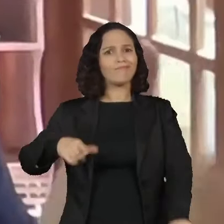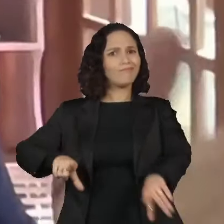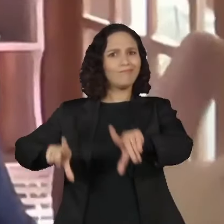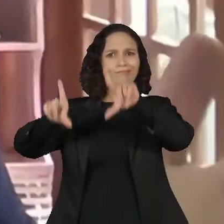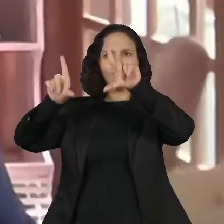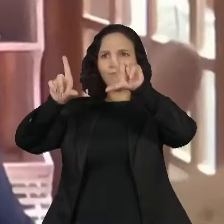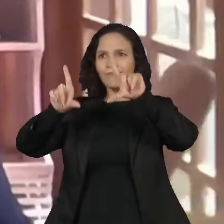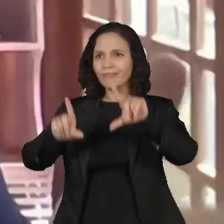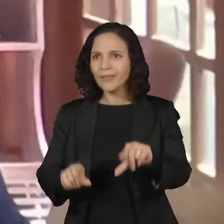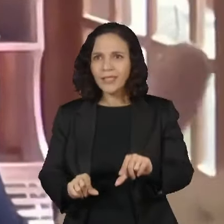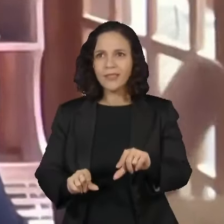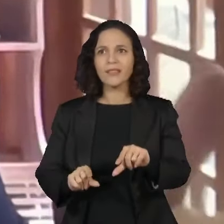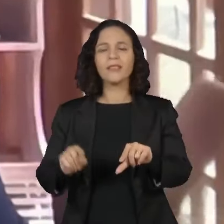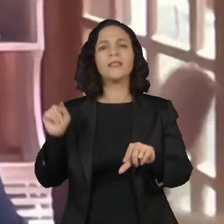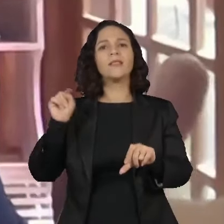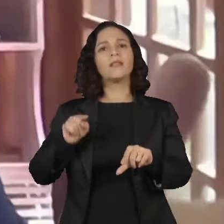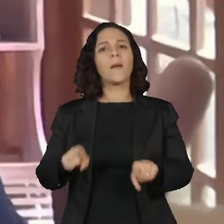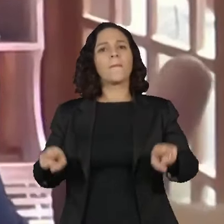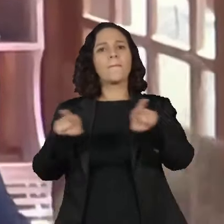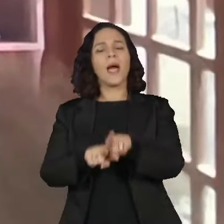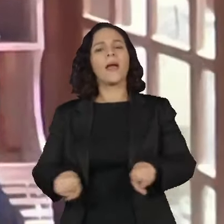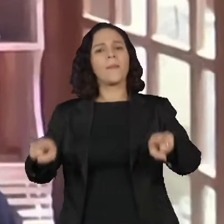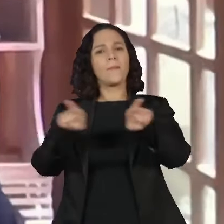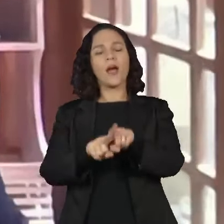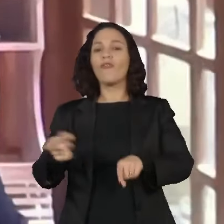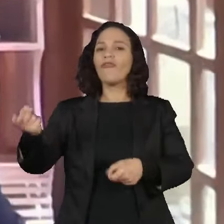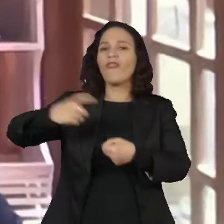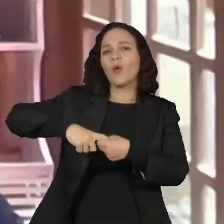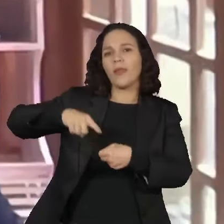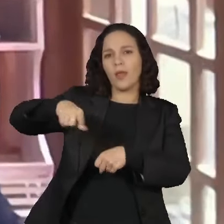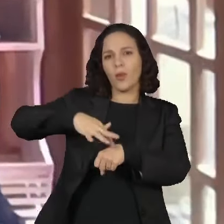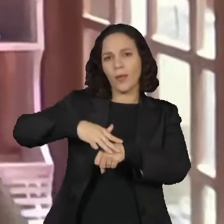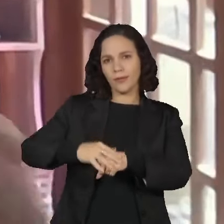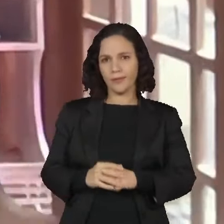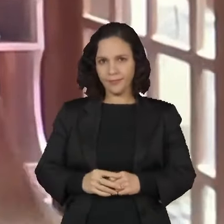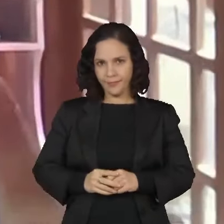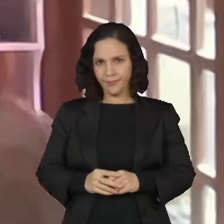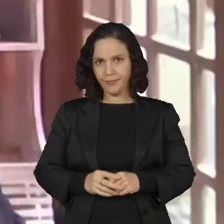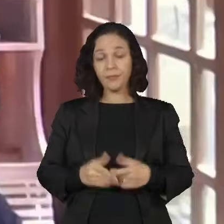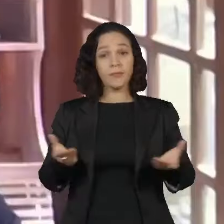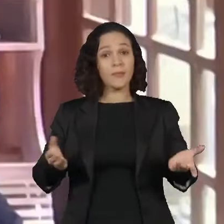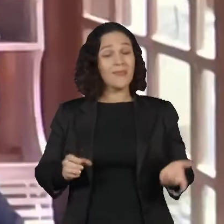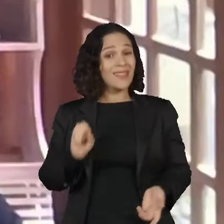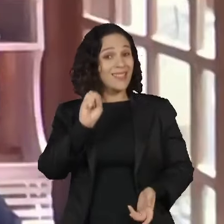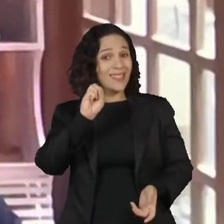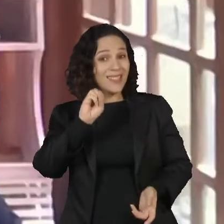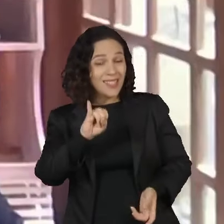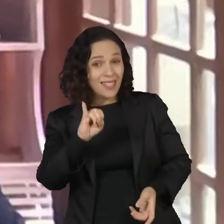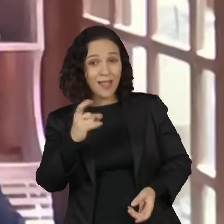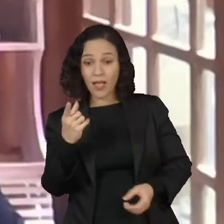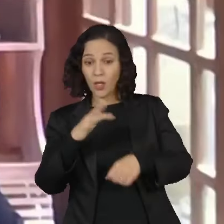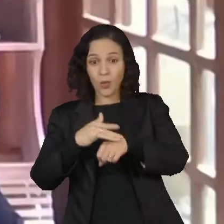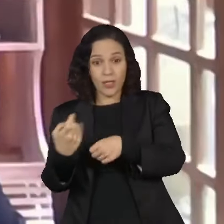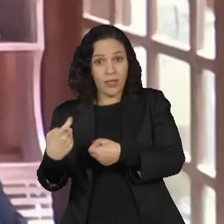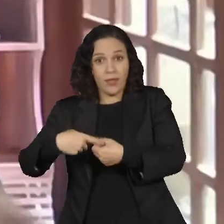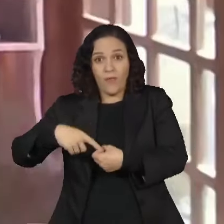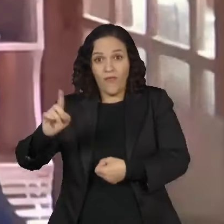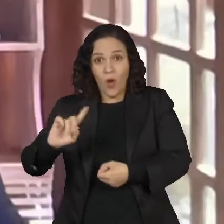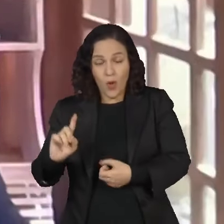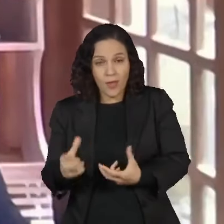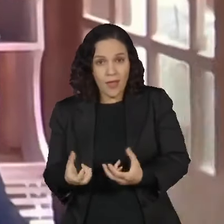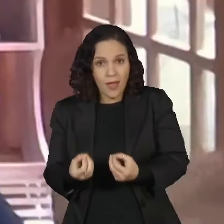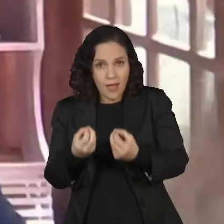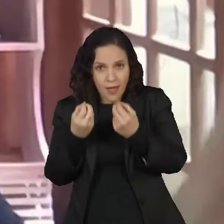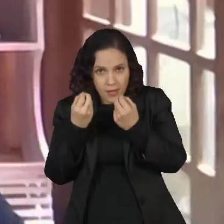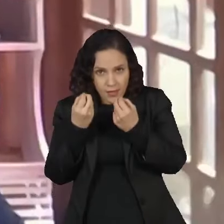metade a recorrência da doença. O que significa isso? Significa que se eu não tenho a recorrência, o